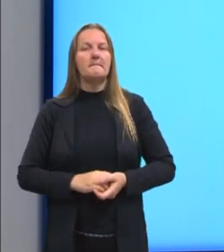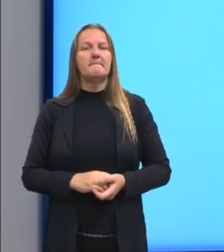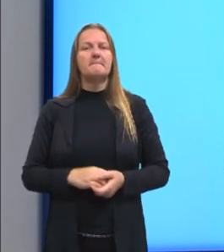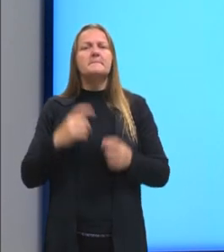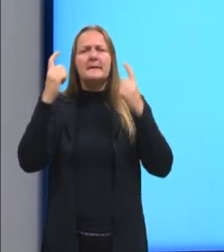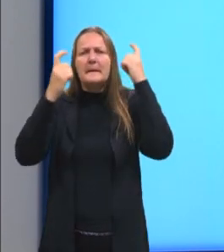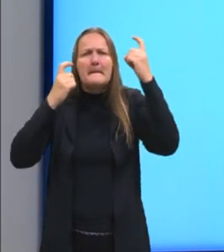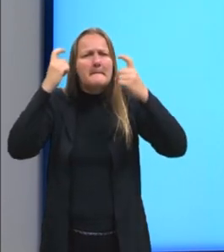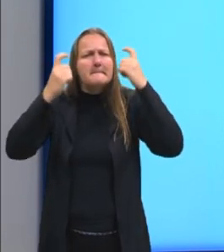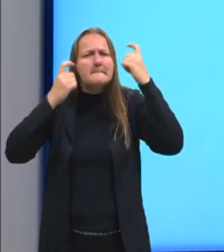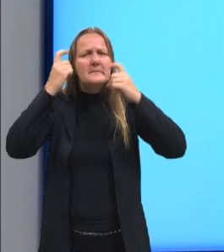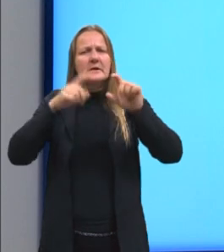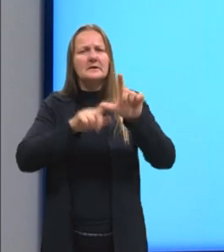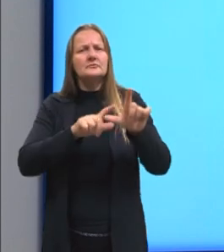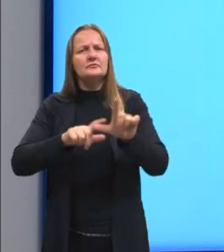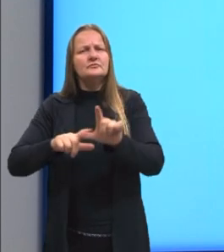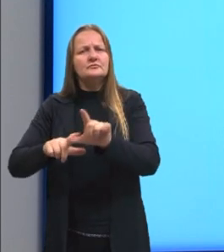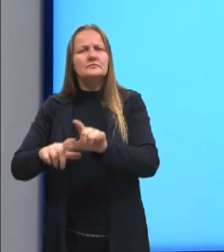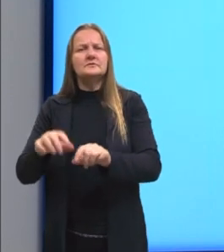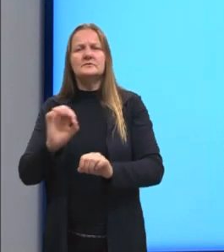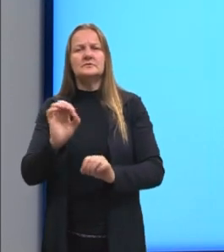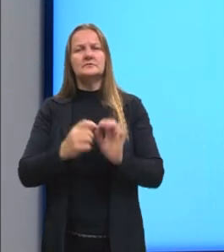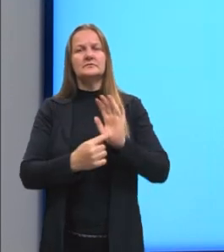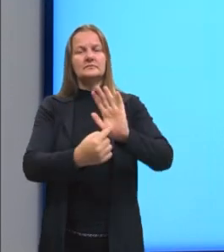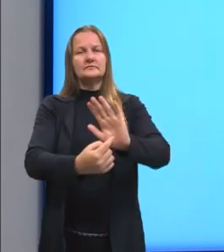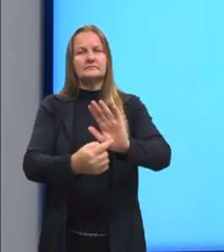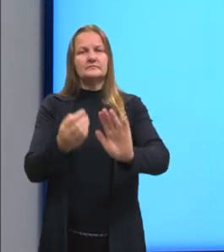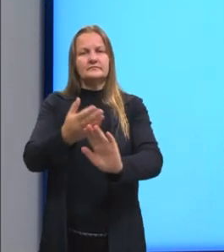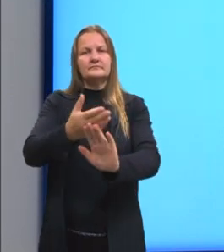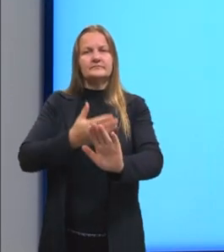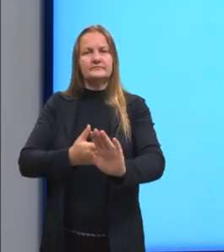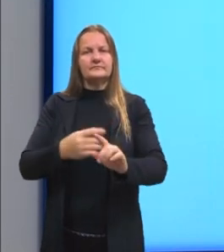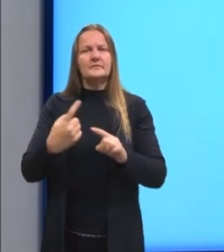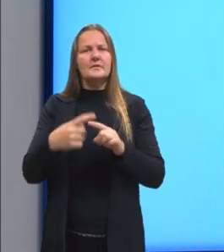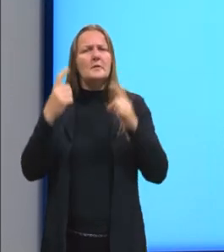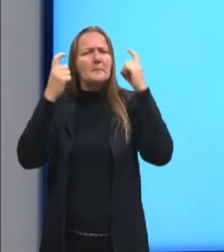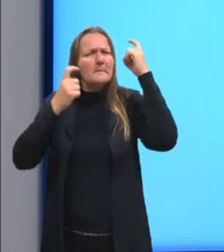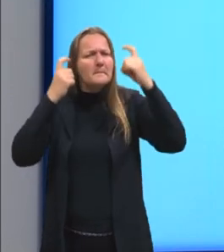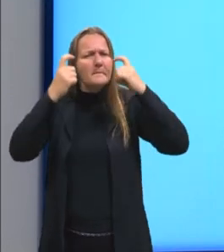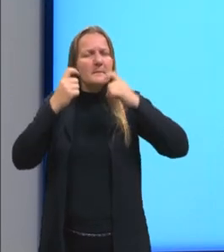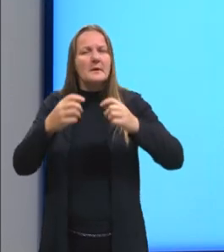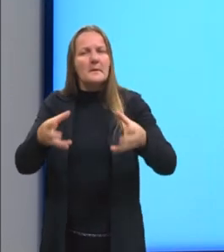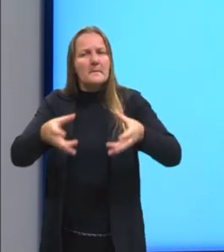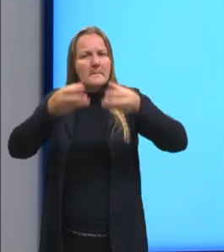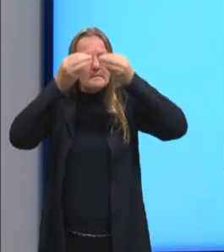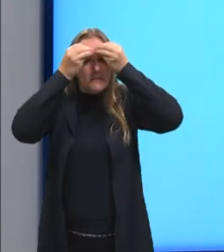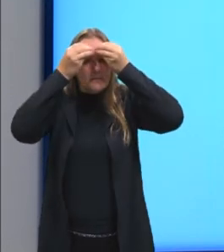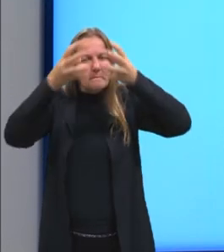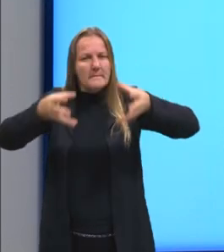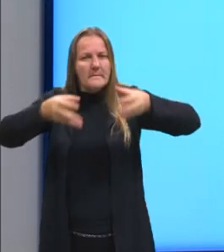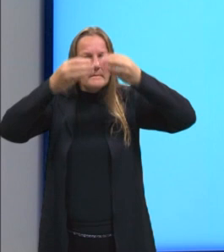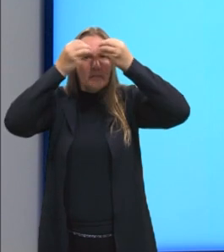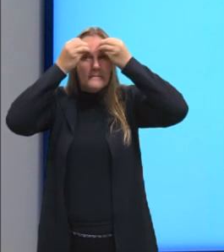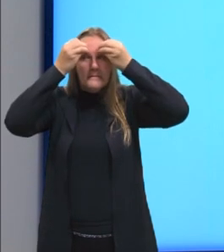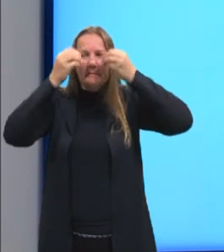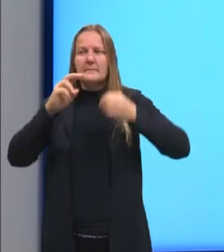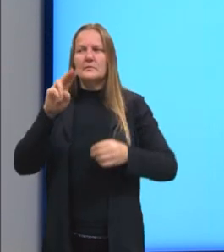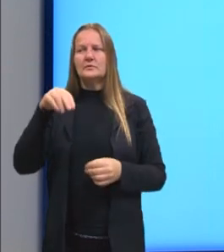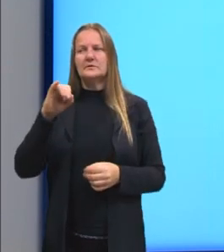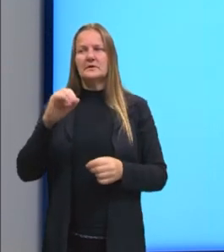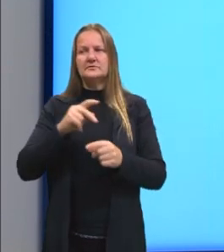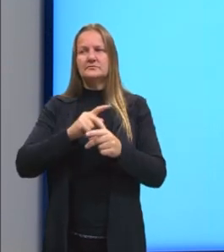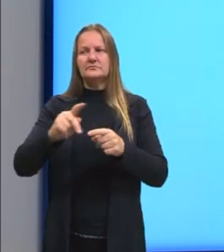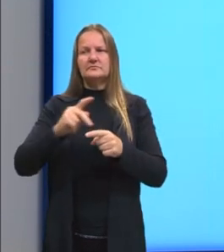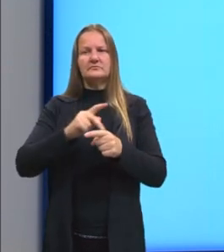preocupem com as letrinhas que aparecem antes, tá? Se preocupem em gravar sempre a unidade padrão.